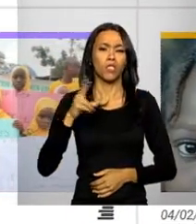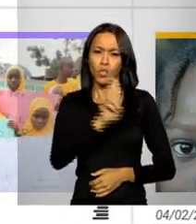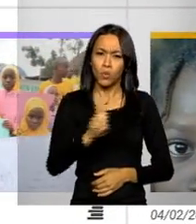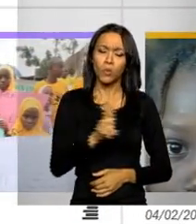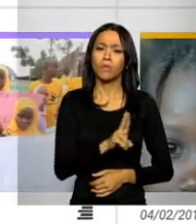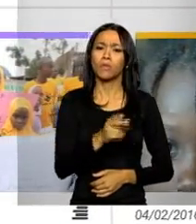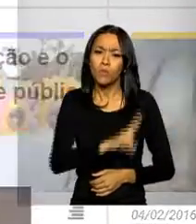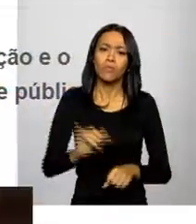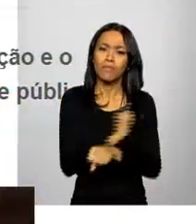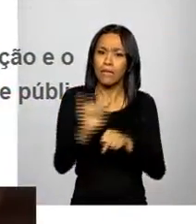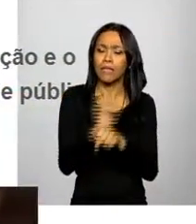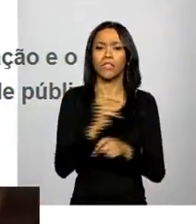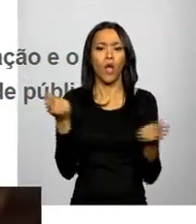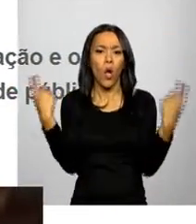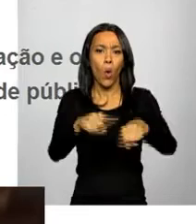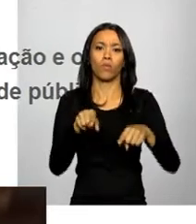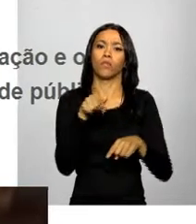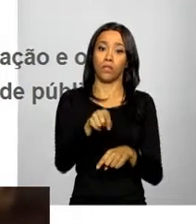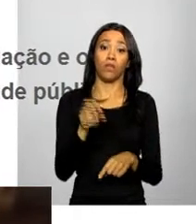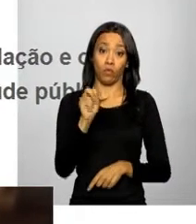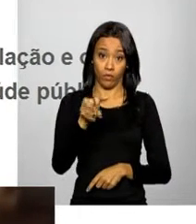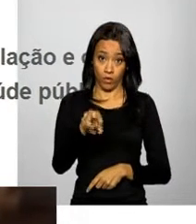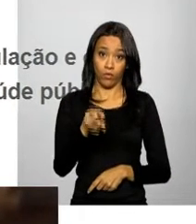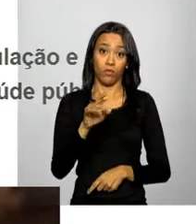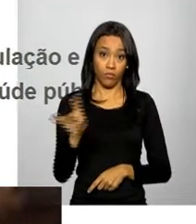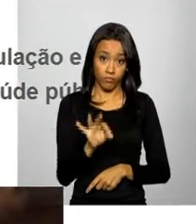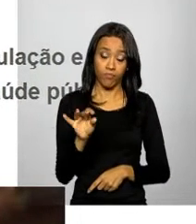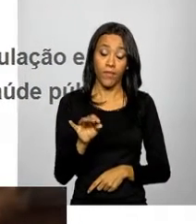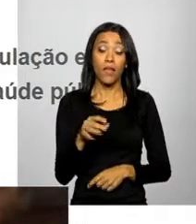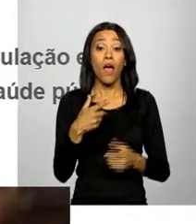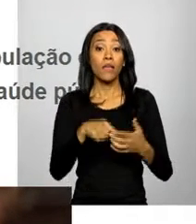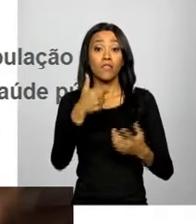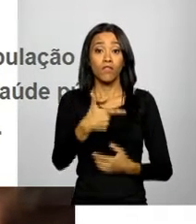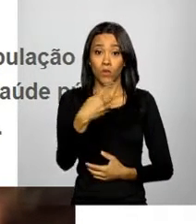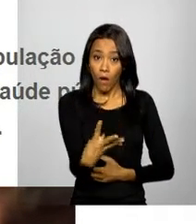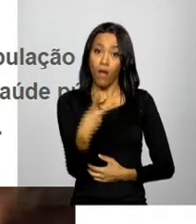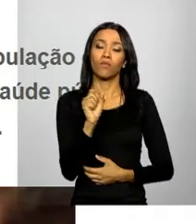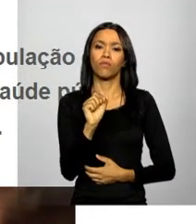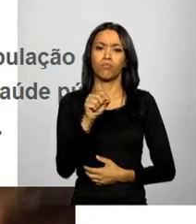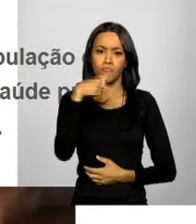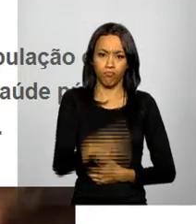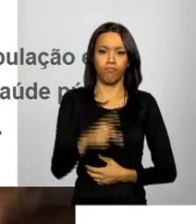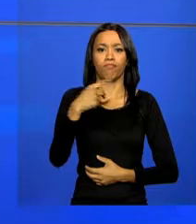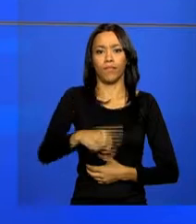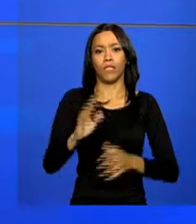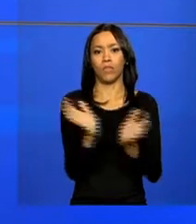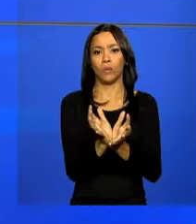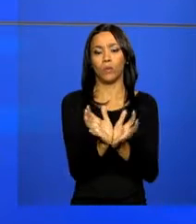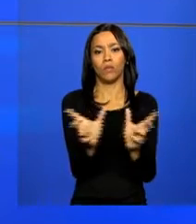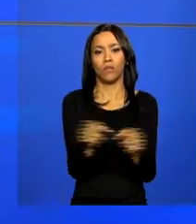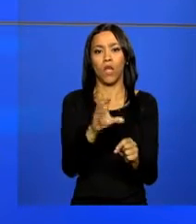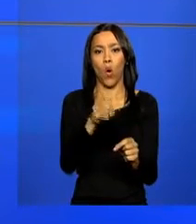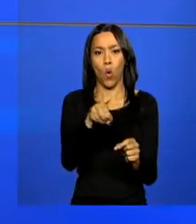recursos do Brasil na luta contra o mosquito Aedes aegypti. As 24 entidades do Sistema das Nações Unidas no Brasil colocaram seus